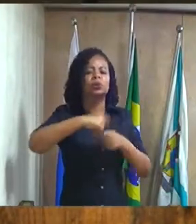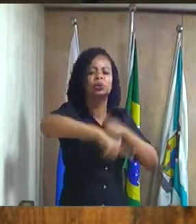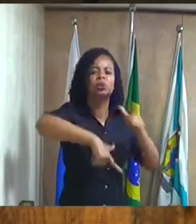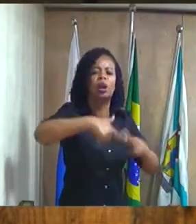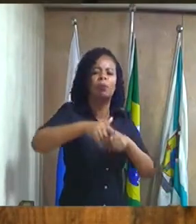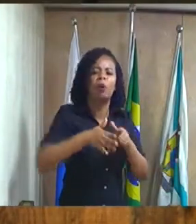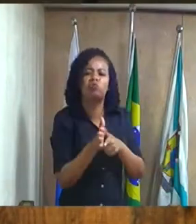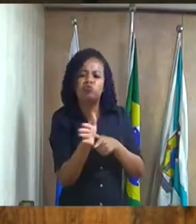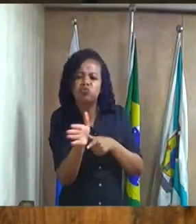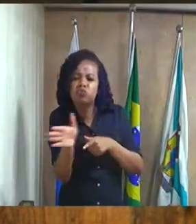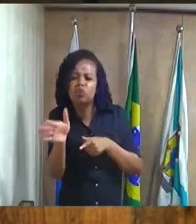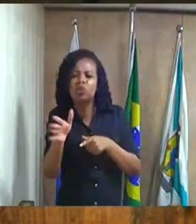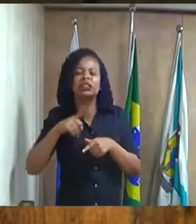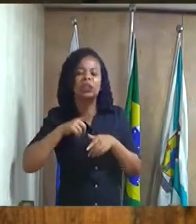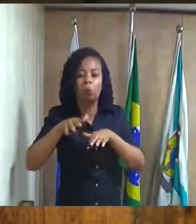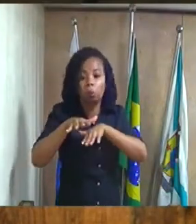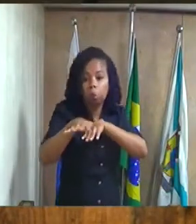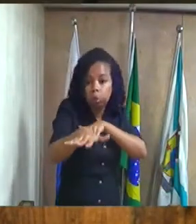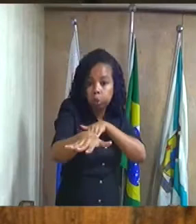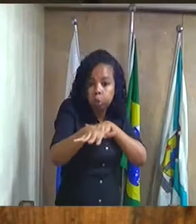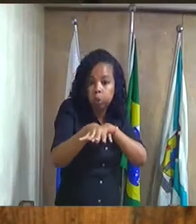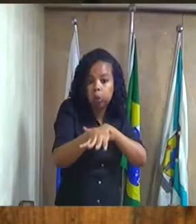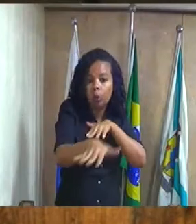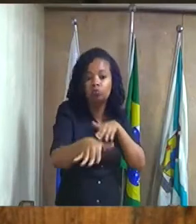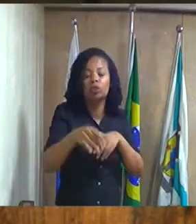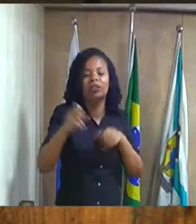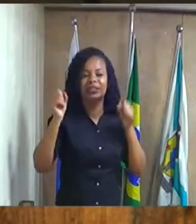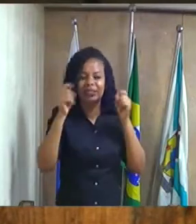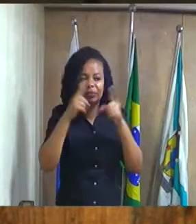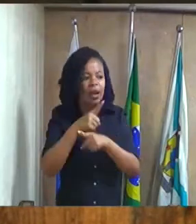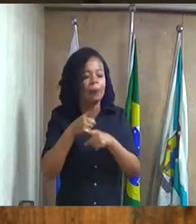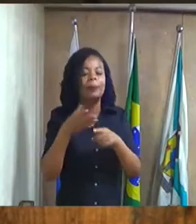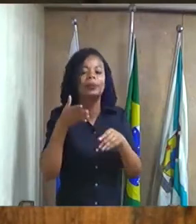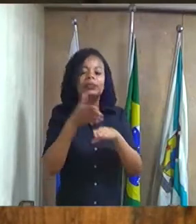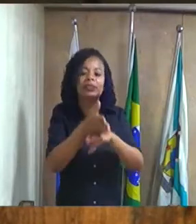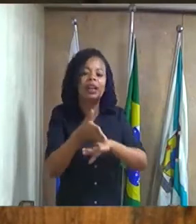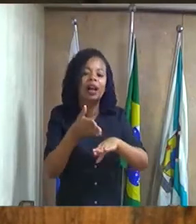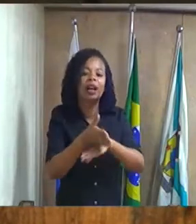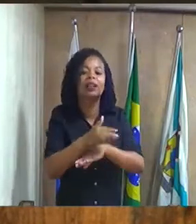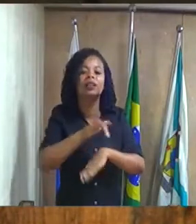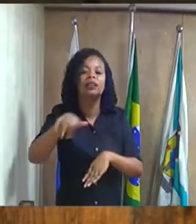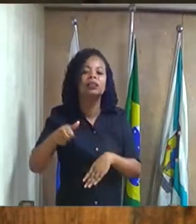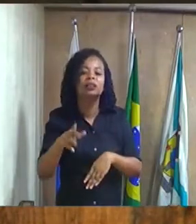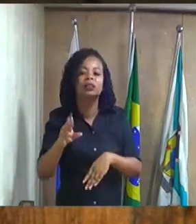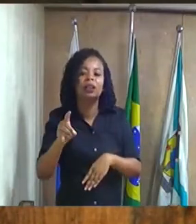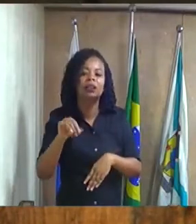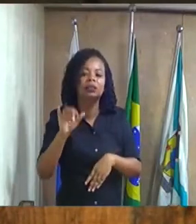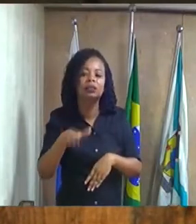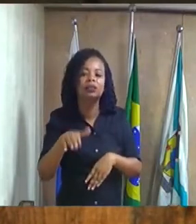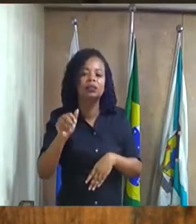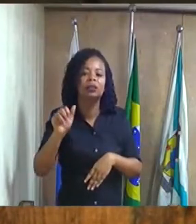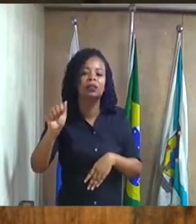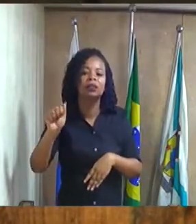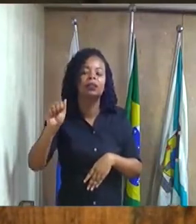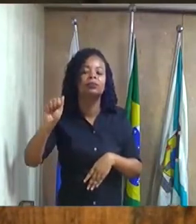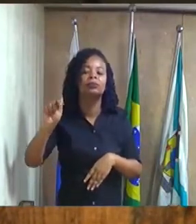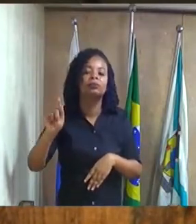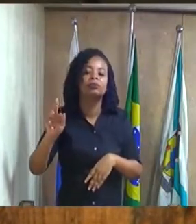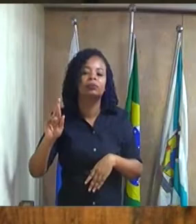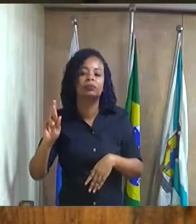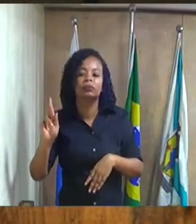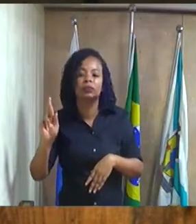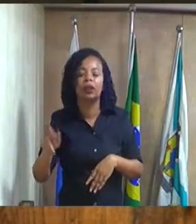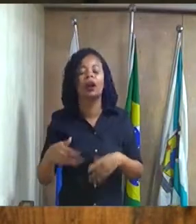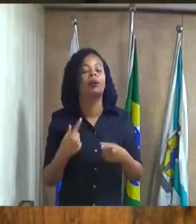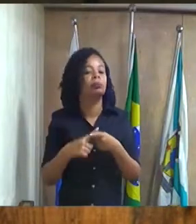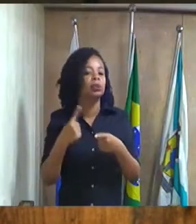engarrafamento terrível para entrar ali no Jardim Hangar aí aí vai pegar Jardim Hangar em